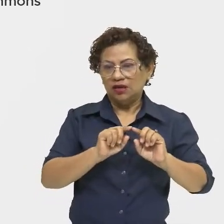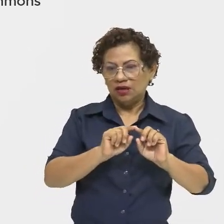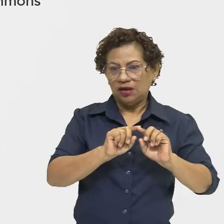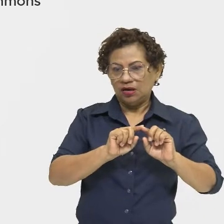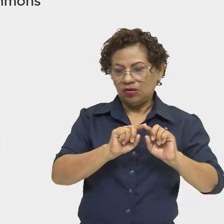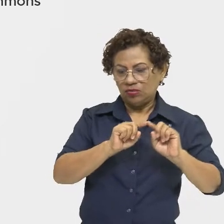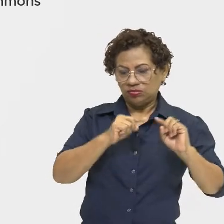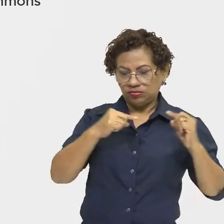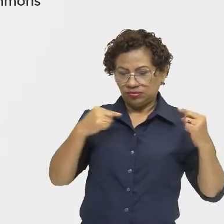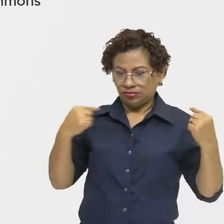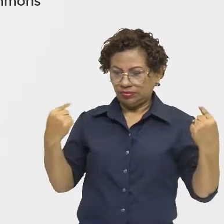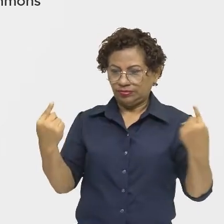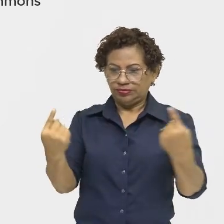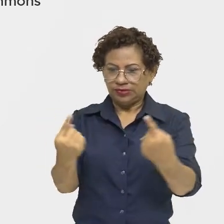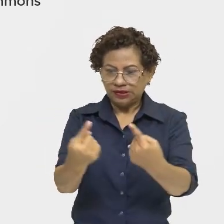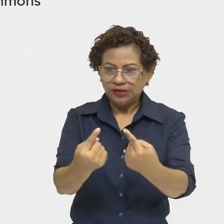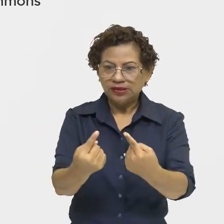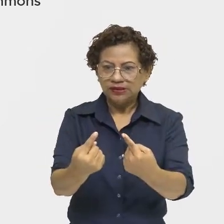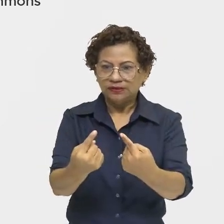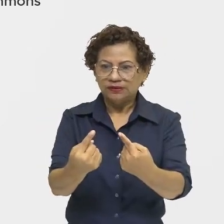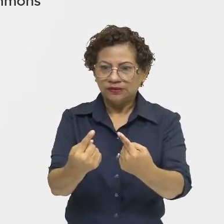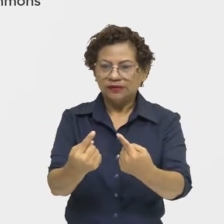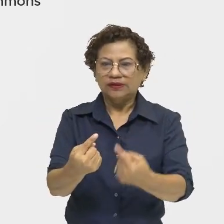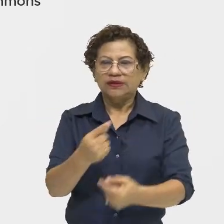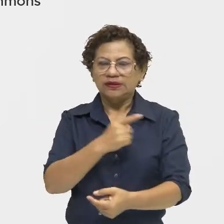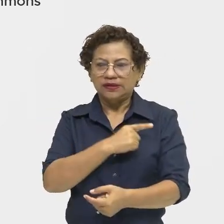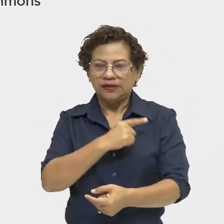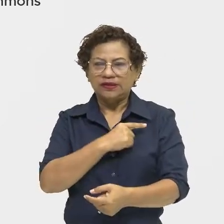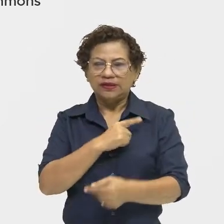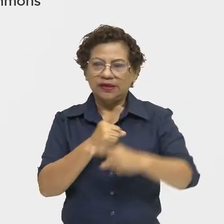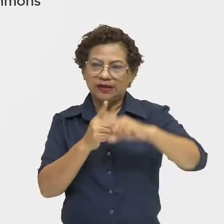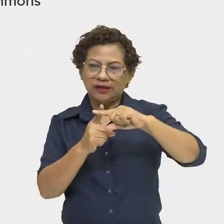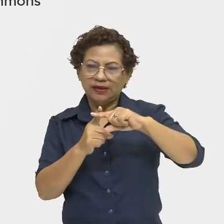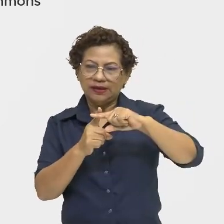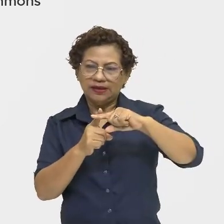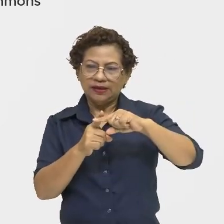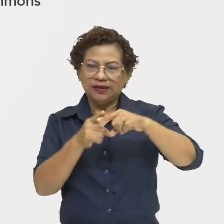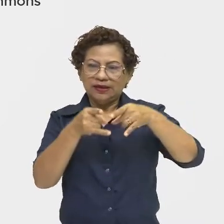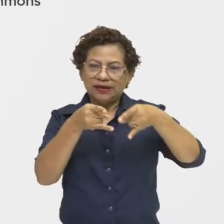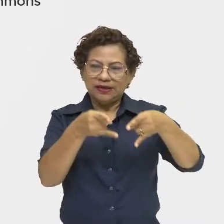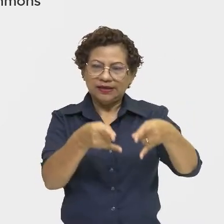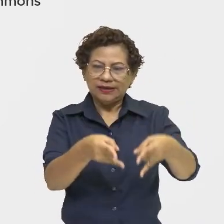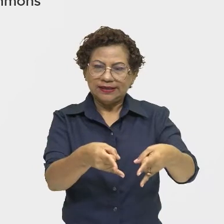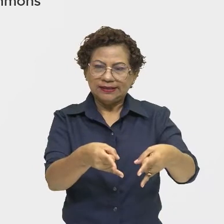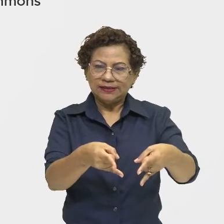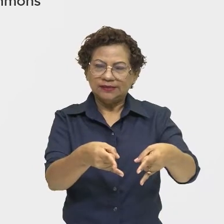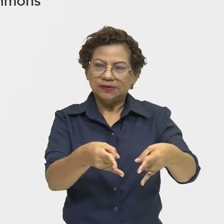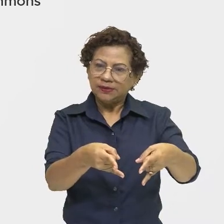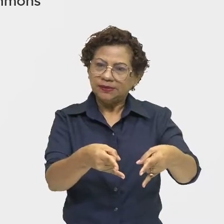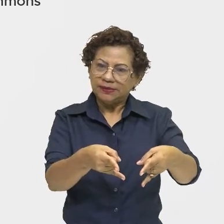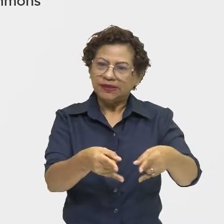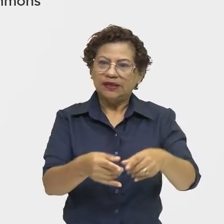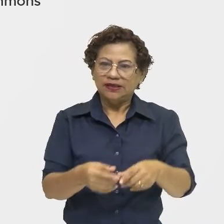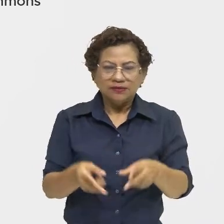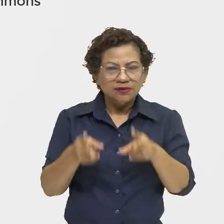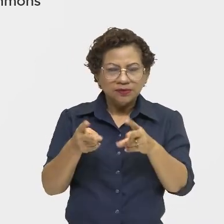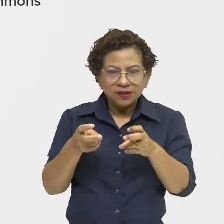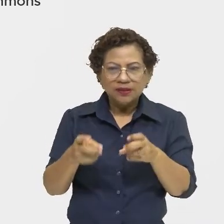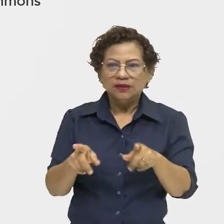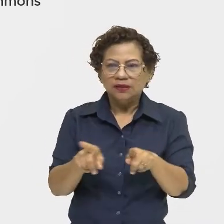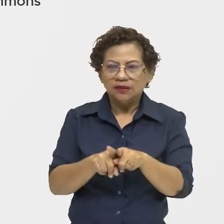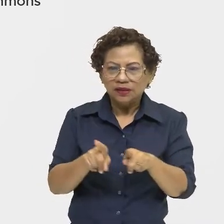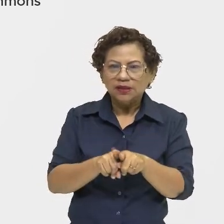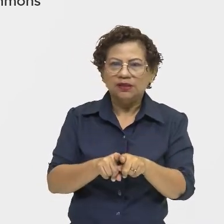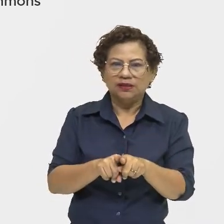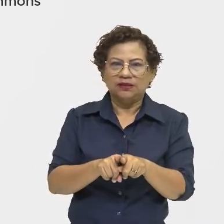considerados cemitérios. Aí você vê que tem uma junção dos dois, tanto verticalmente quanto a pedra na